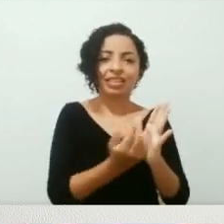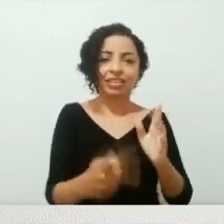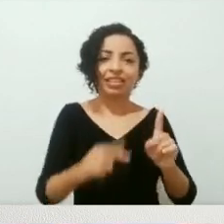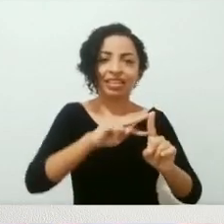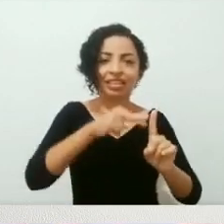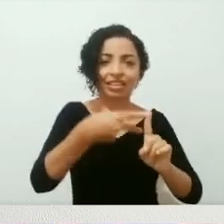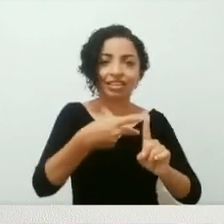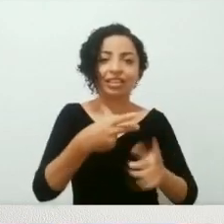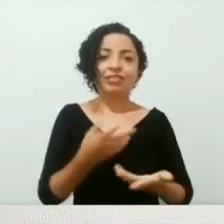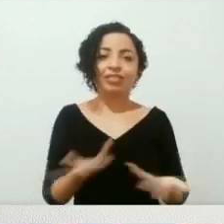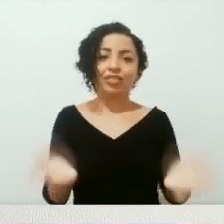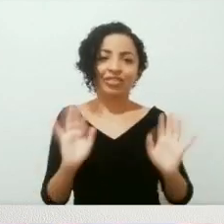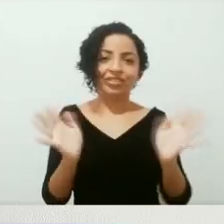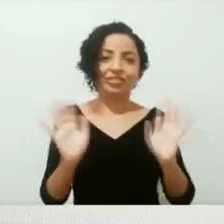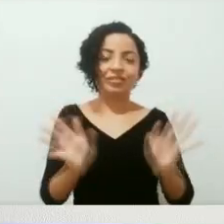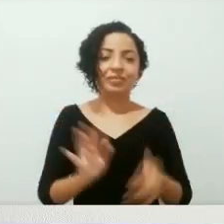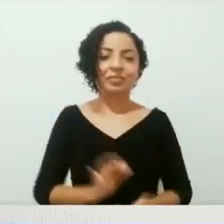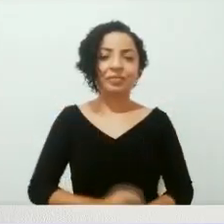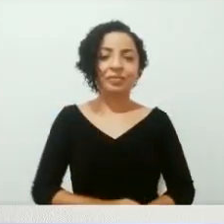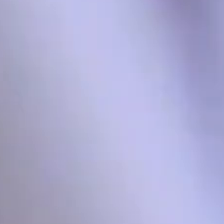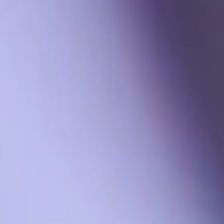e se inscreve no canal. Valeu, tchau!